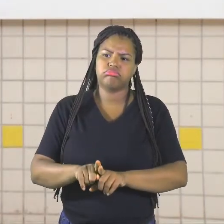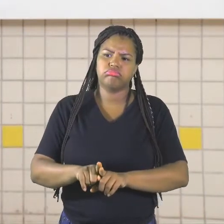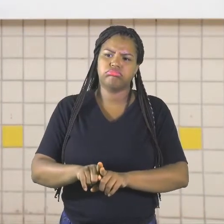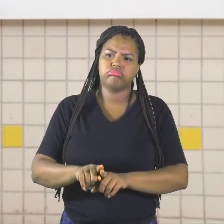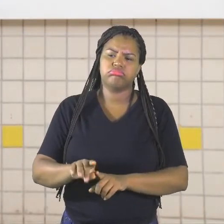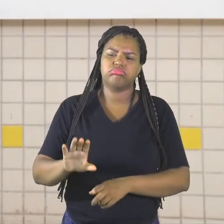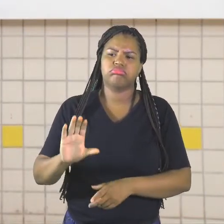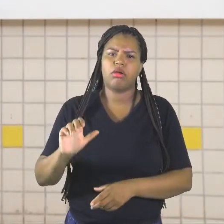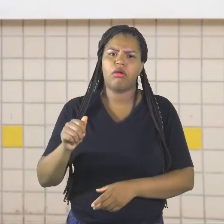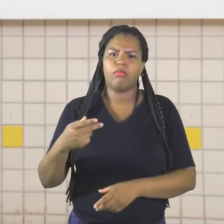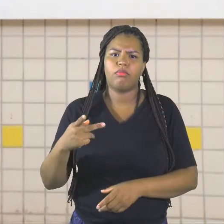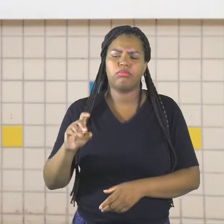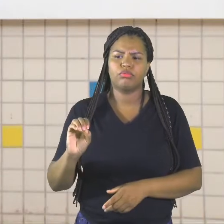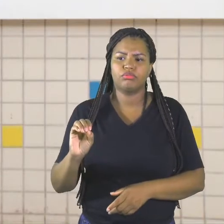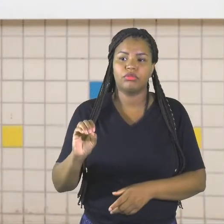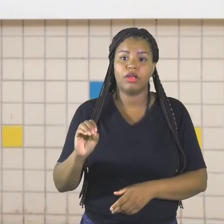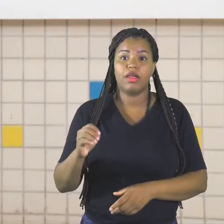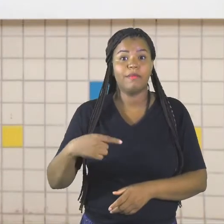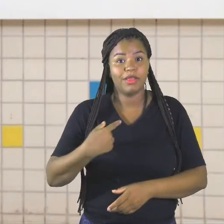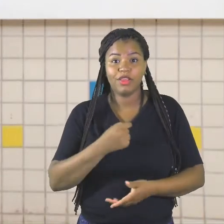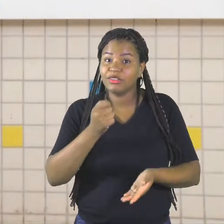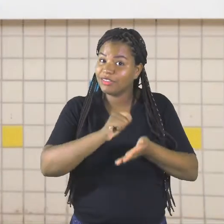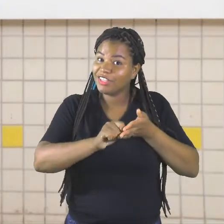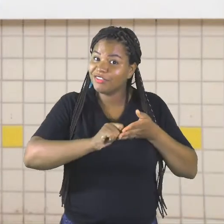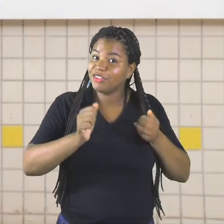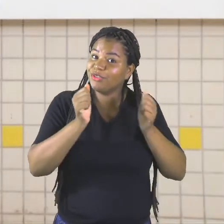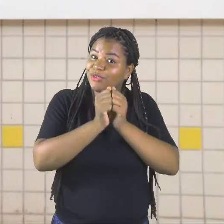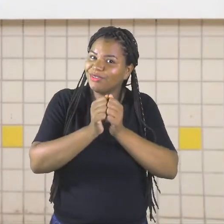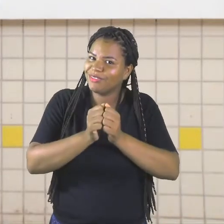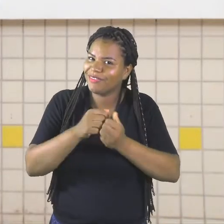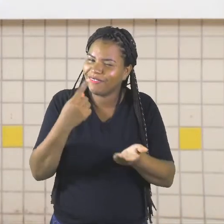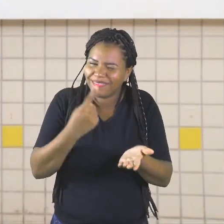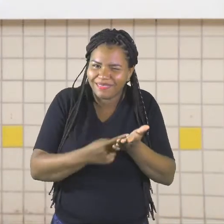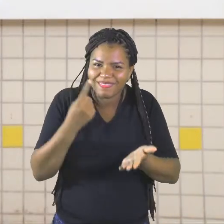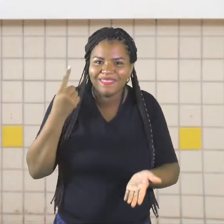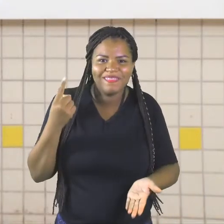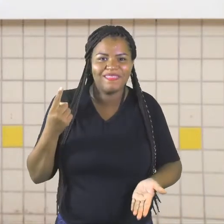Mas é porque nós vamos escrever juntos. Tá combinado?